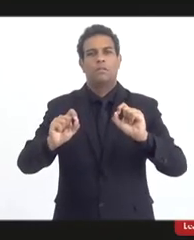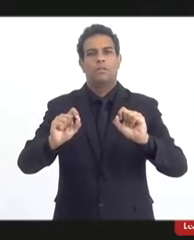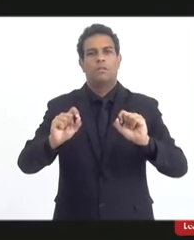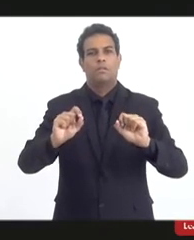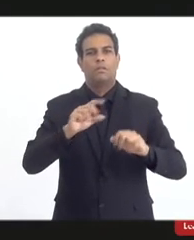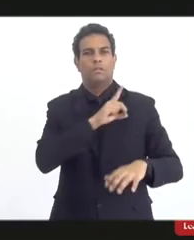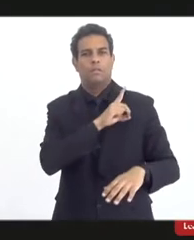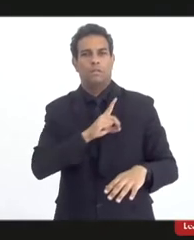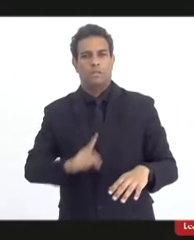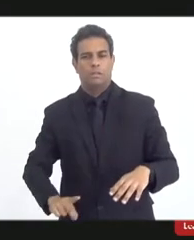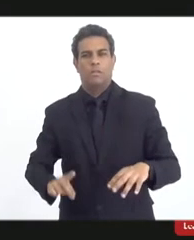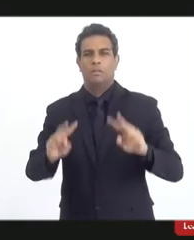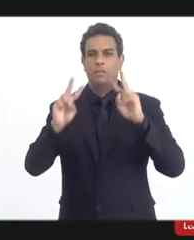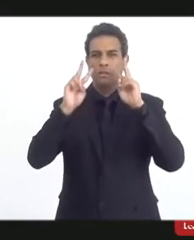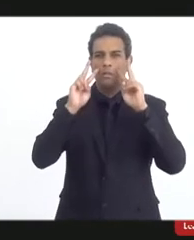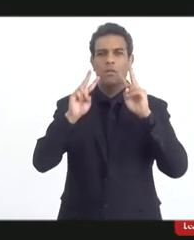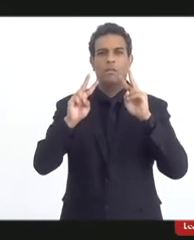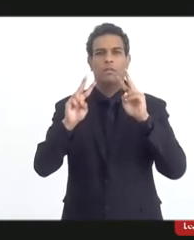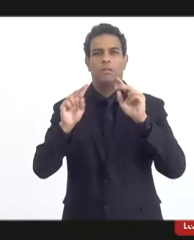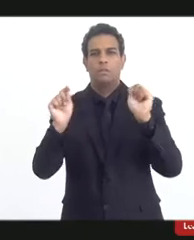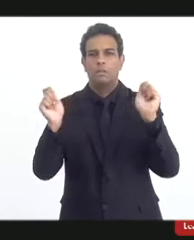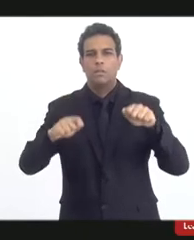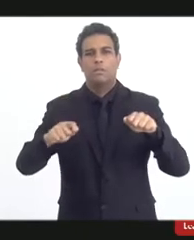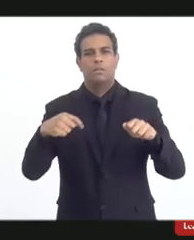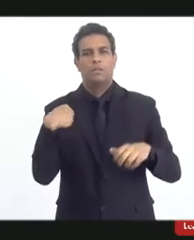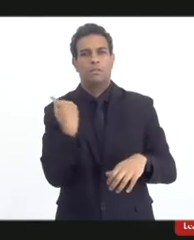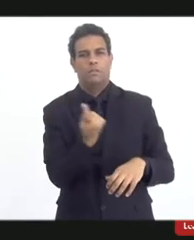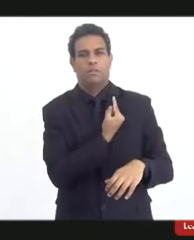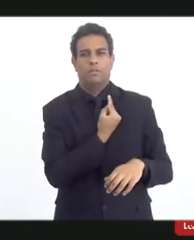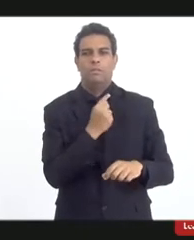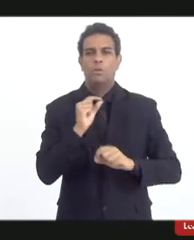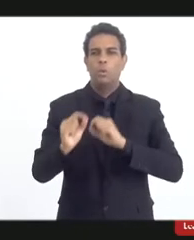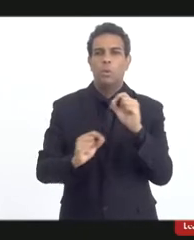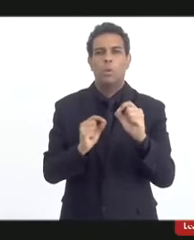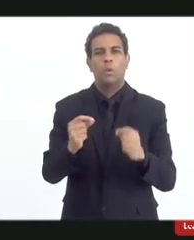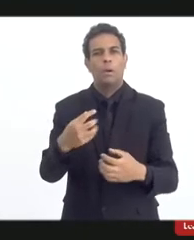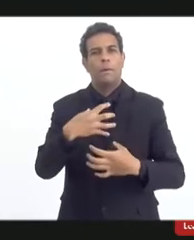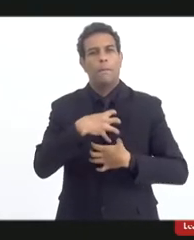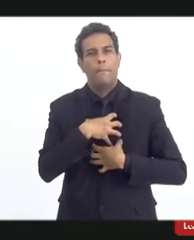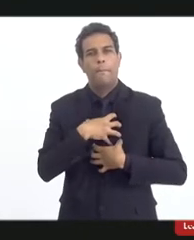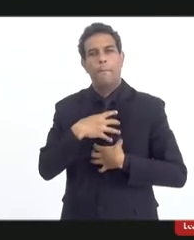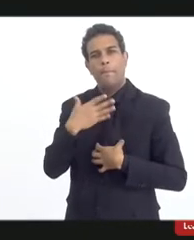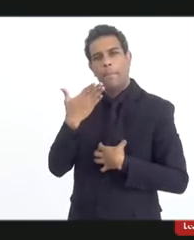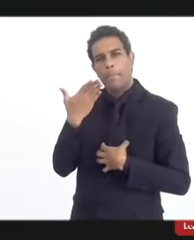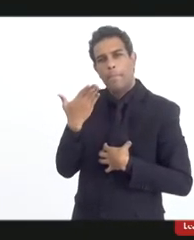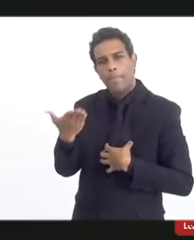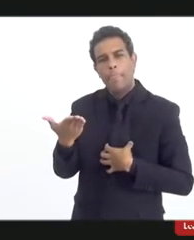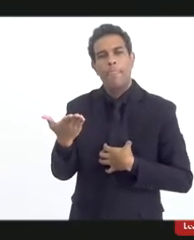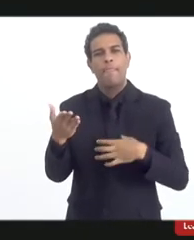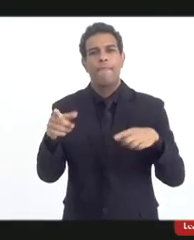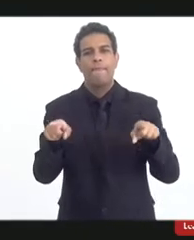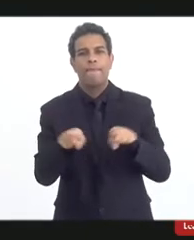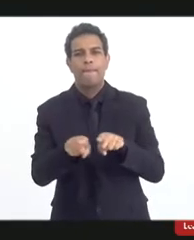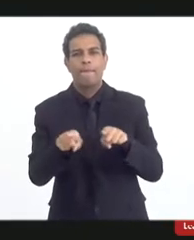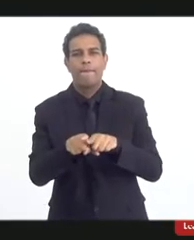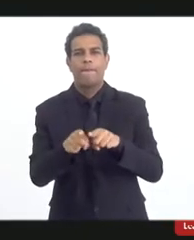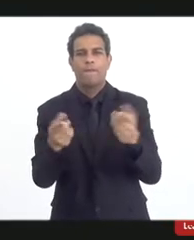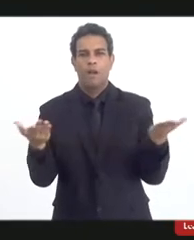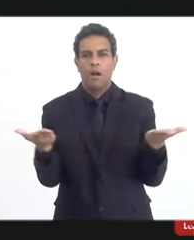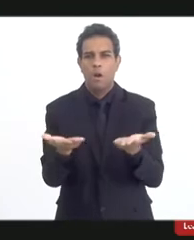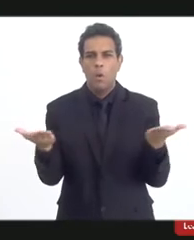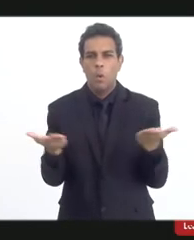Direito, da Cidadania e, portanto, me sinto extremamente honrado por estar aqui hoje